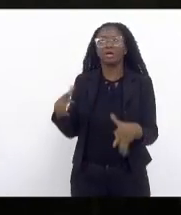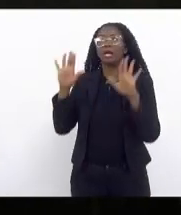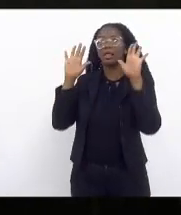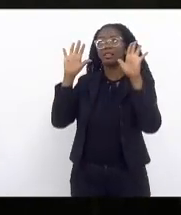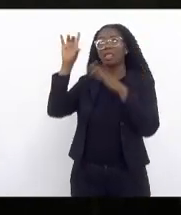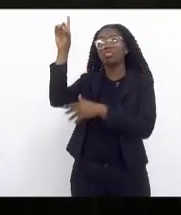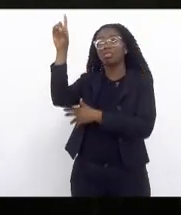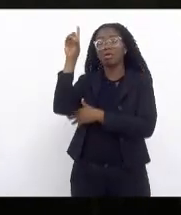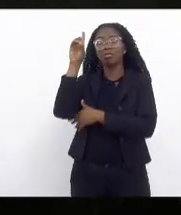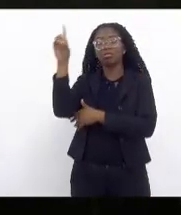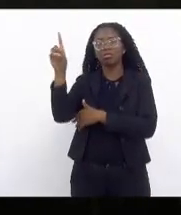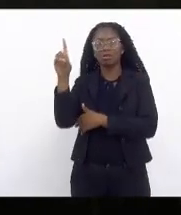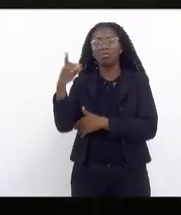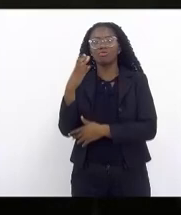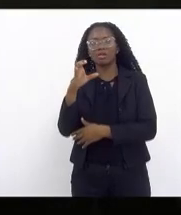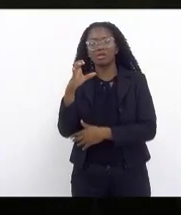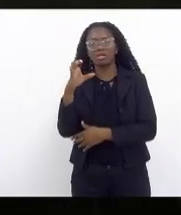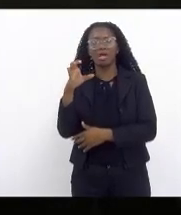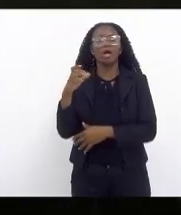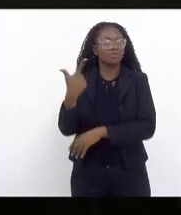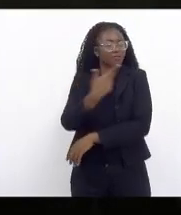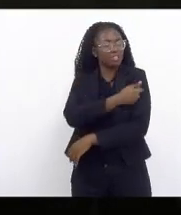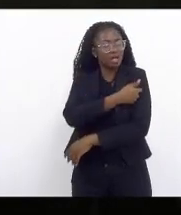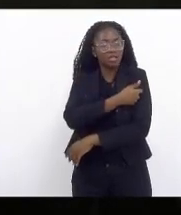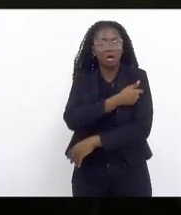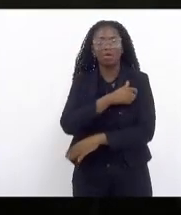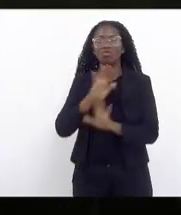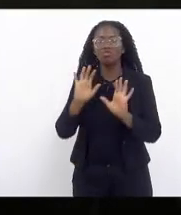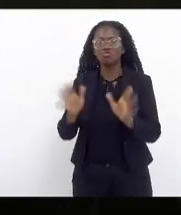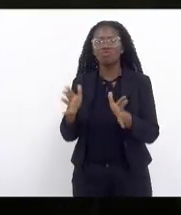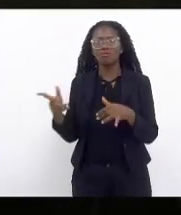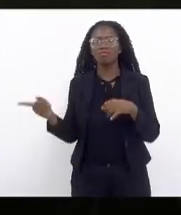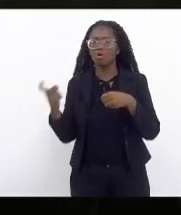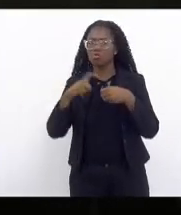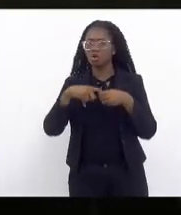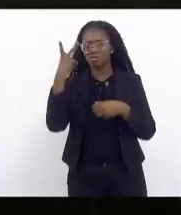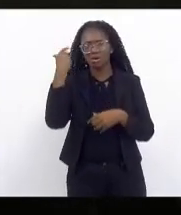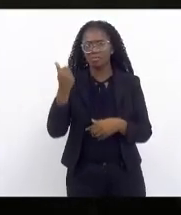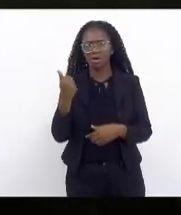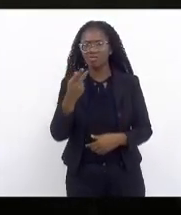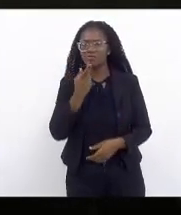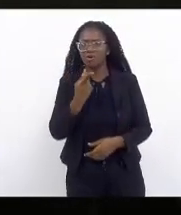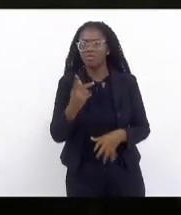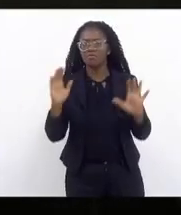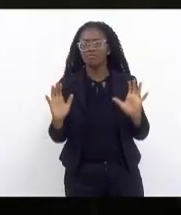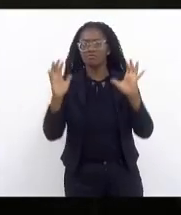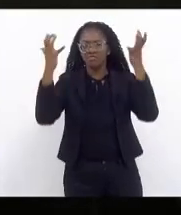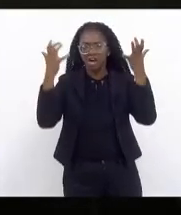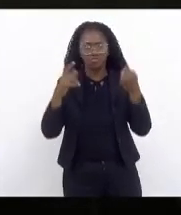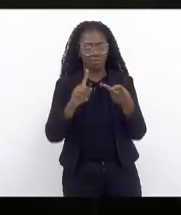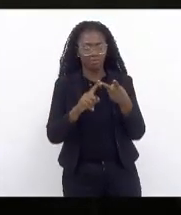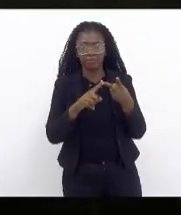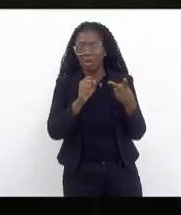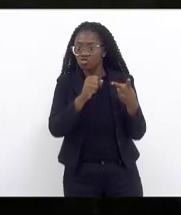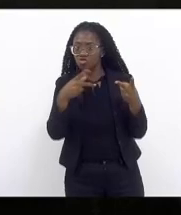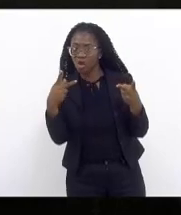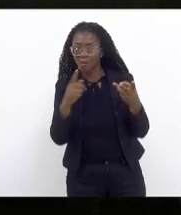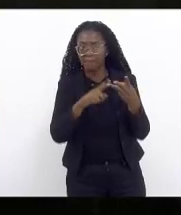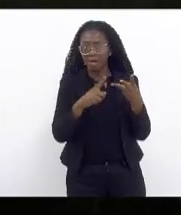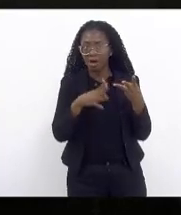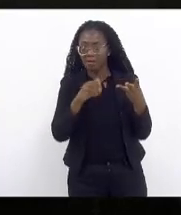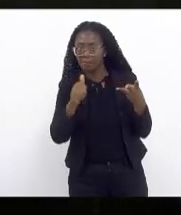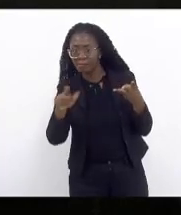voltando ao normal a gente está falando de shopping a gente está falando de festa a gente está falando de bares de